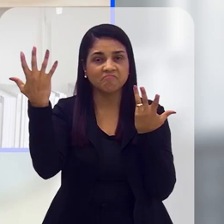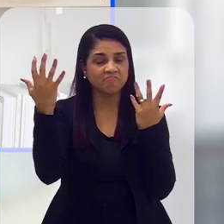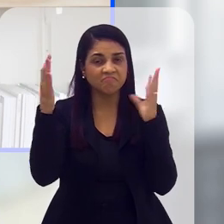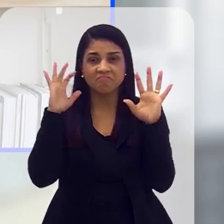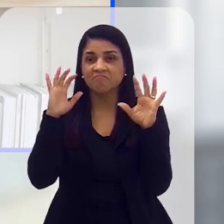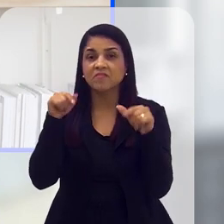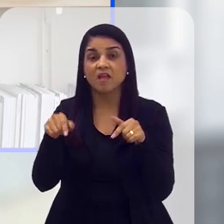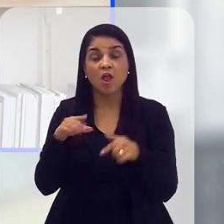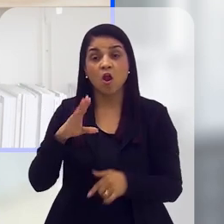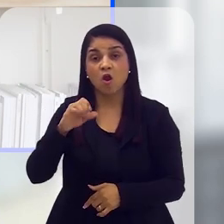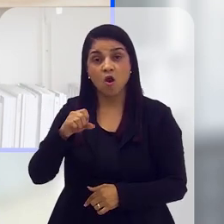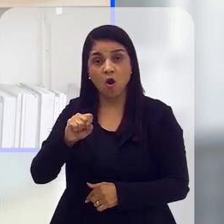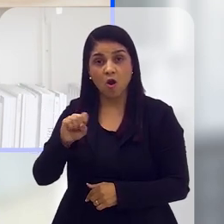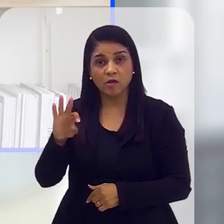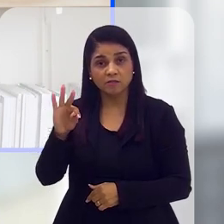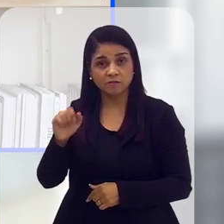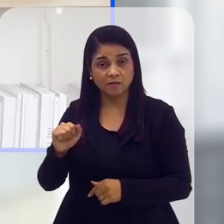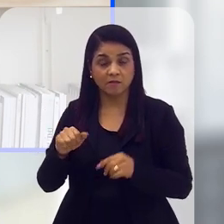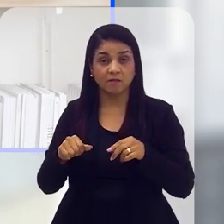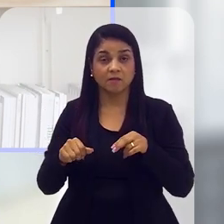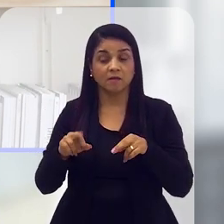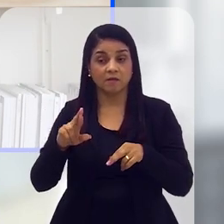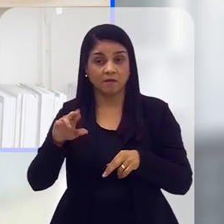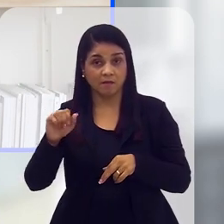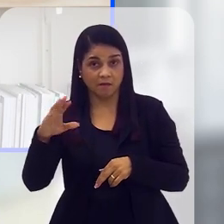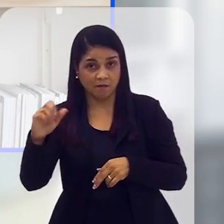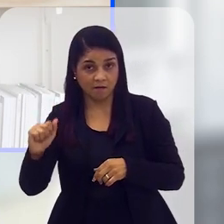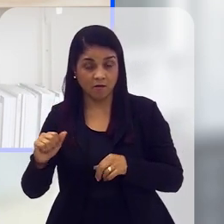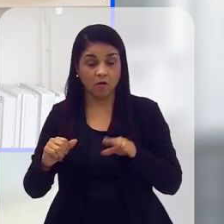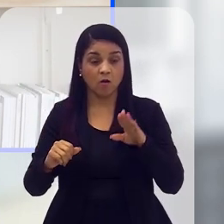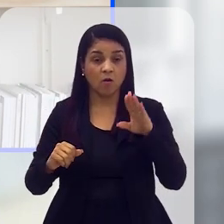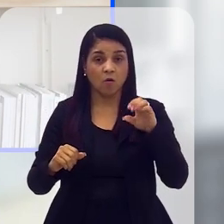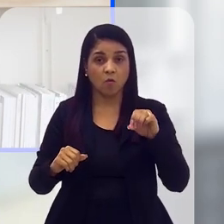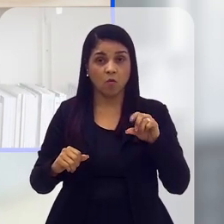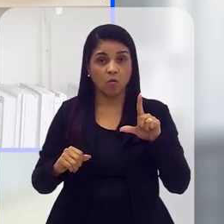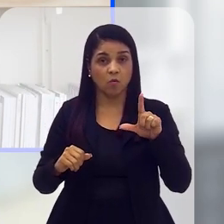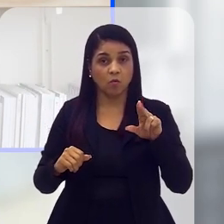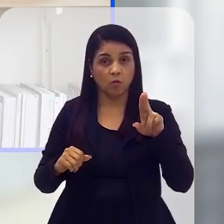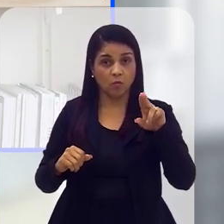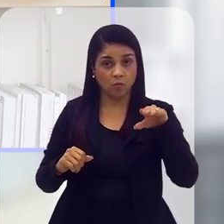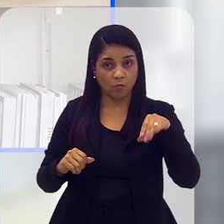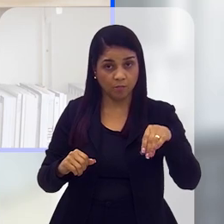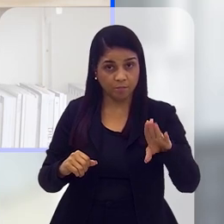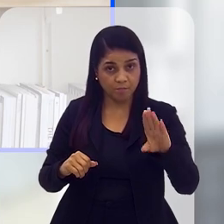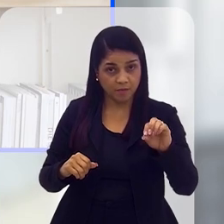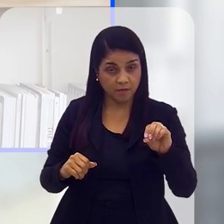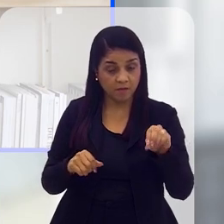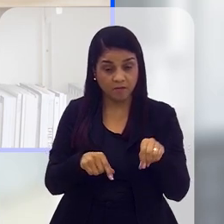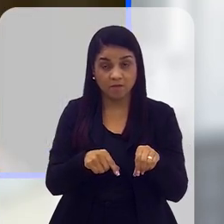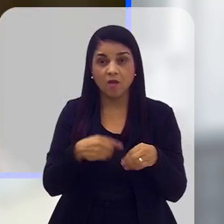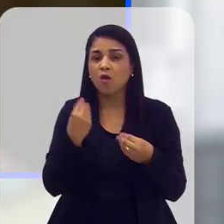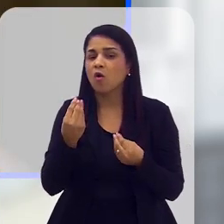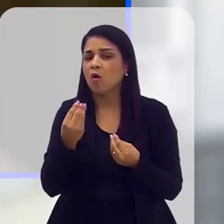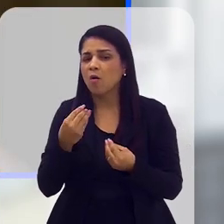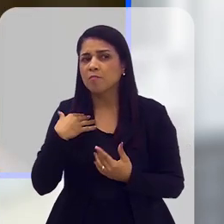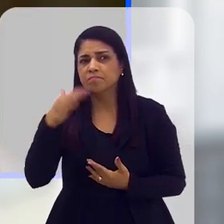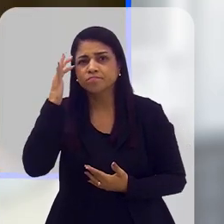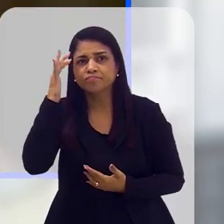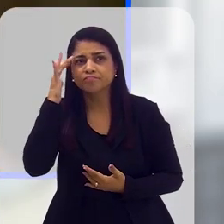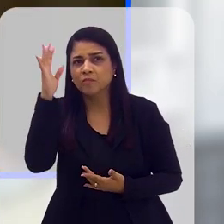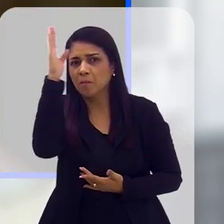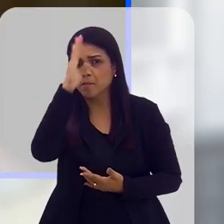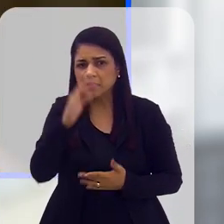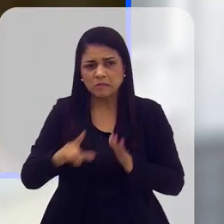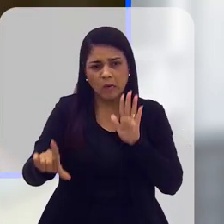mudanças climáticas, em contraposição à Costa Rica e à Colômbia. É até uma situação quase que inimaginável, né? Um país